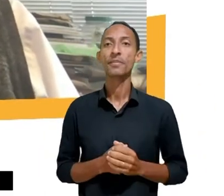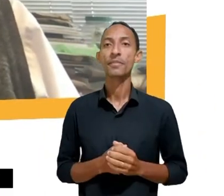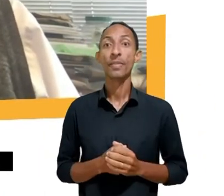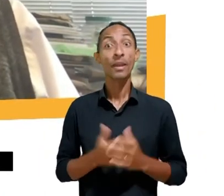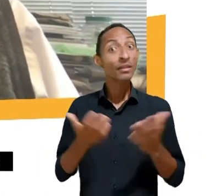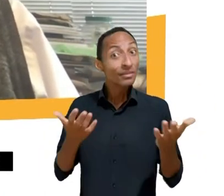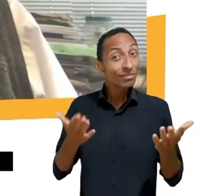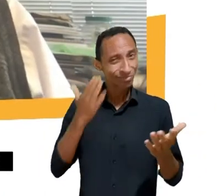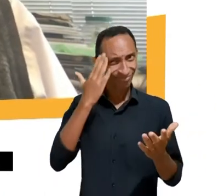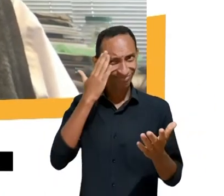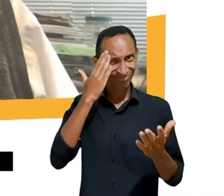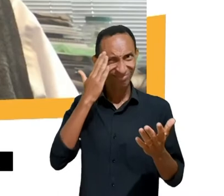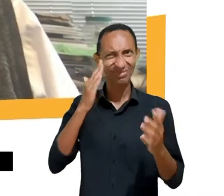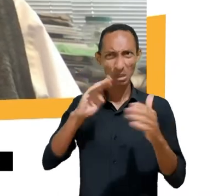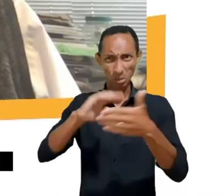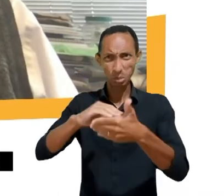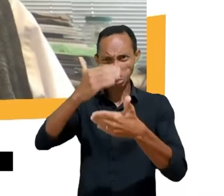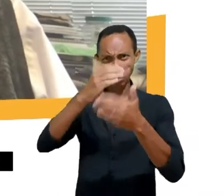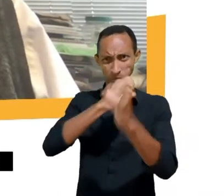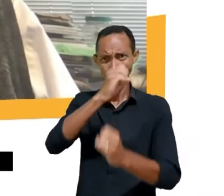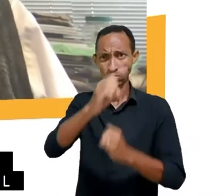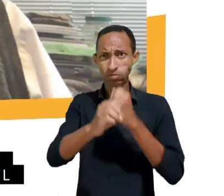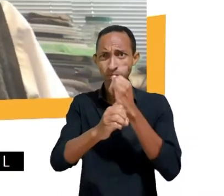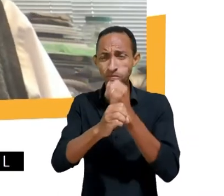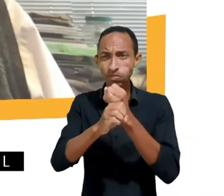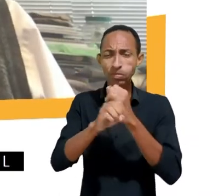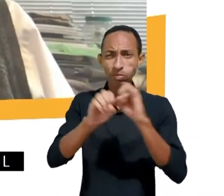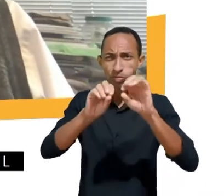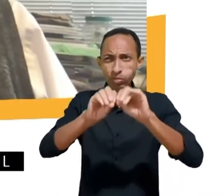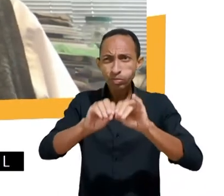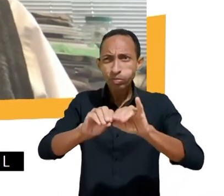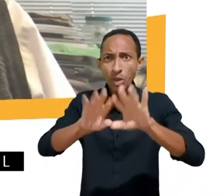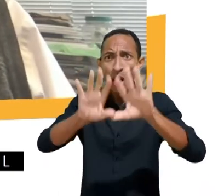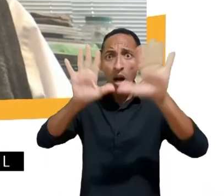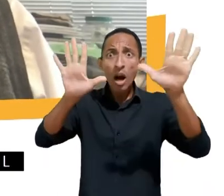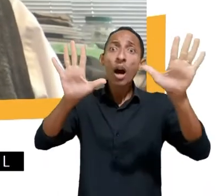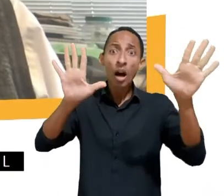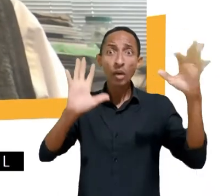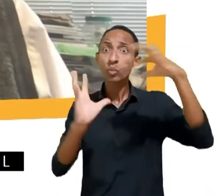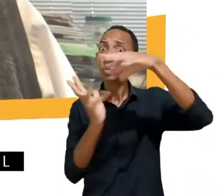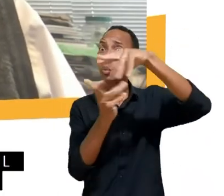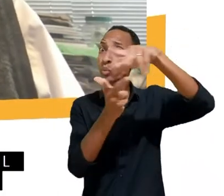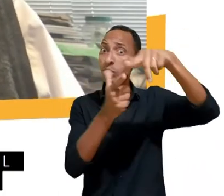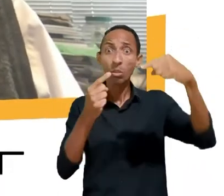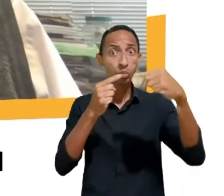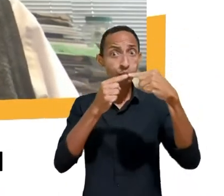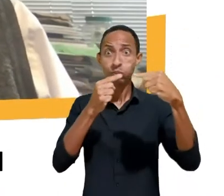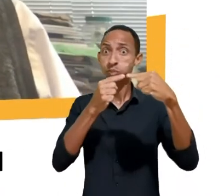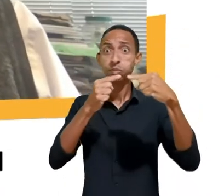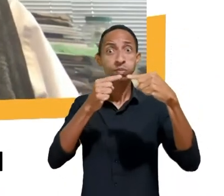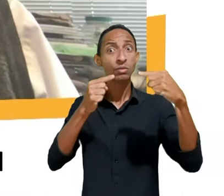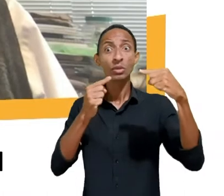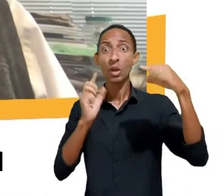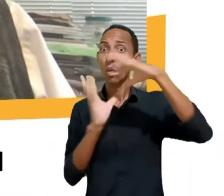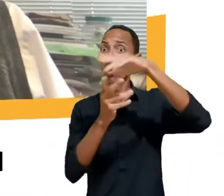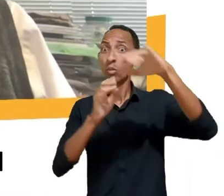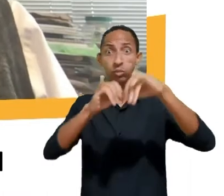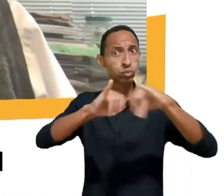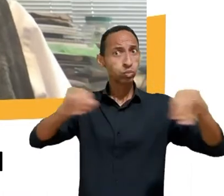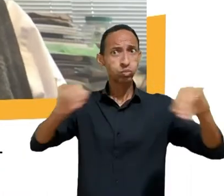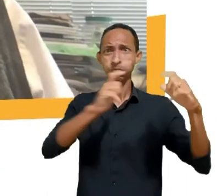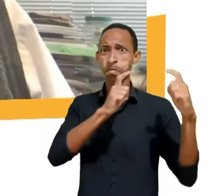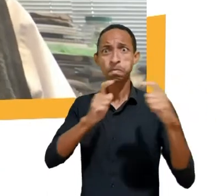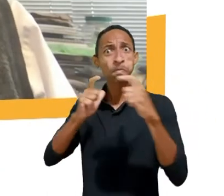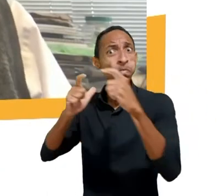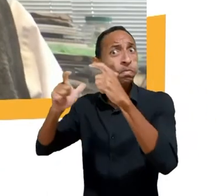abrangê-lo porque é um ambiente internacional sem fronteiras e você tem sítios em todos os lugares do mundo que são acessíveis em qualquer horário do